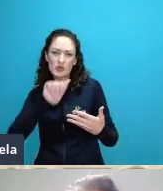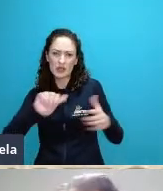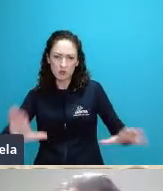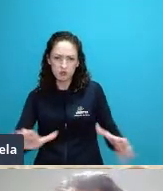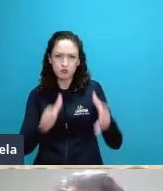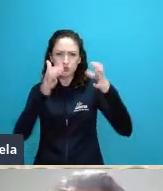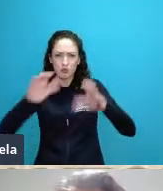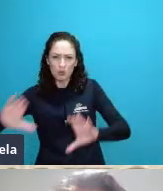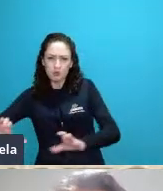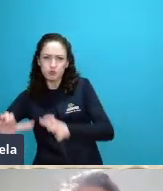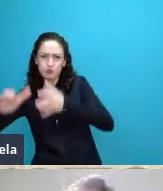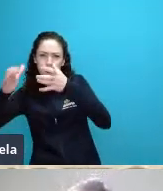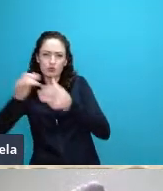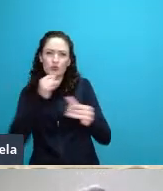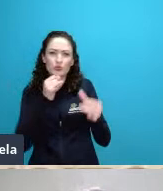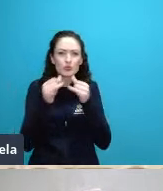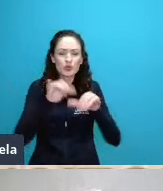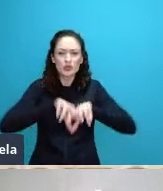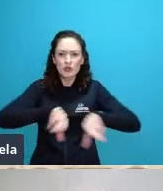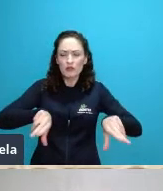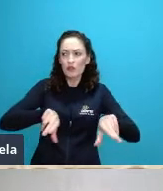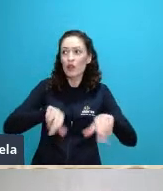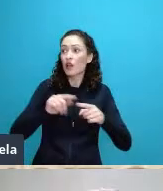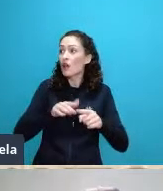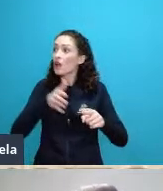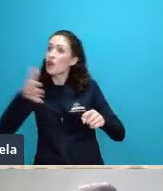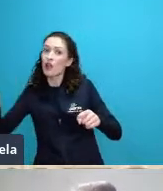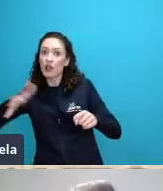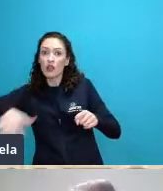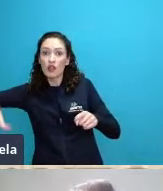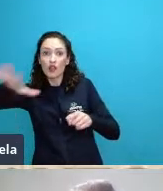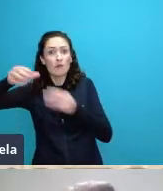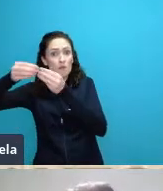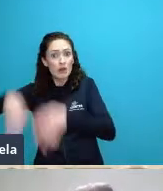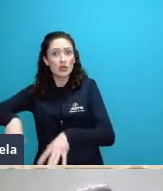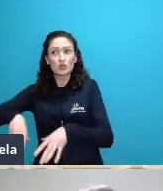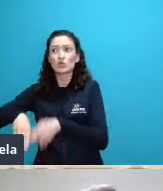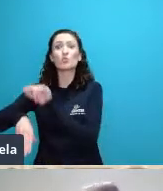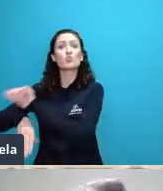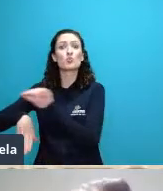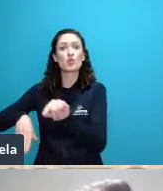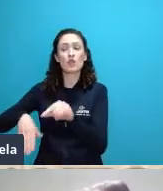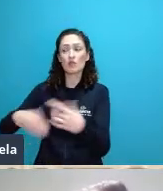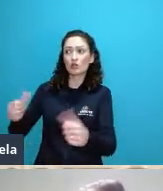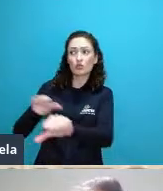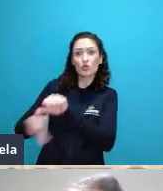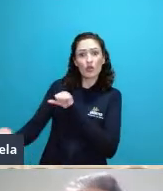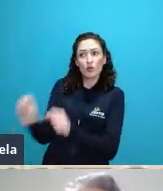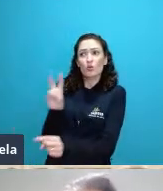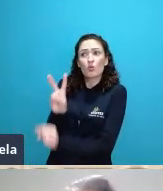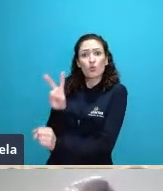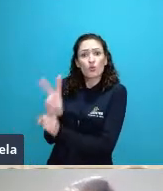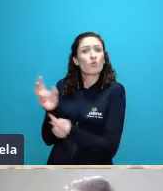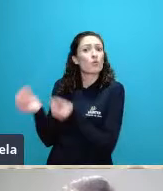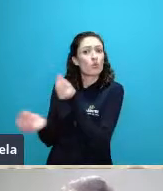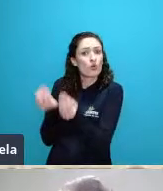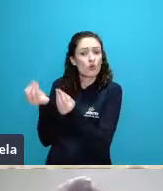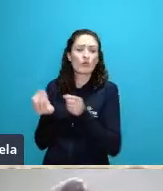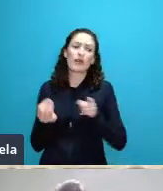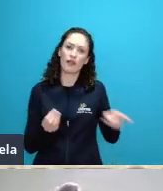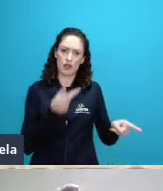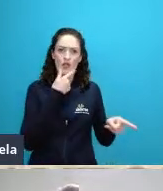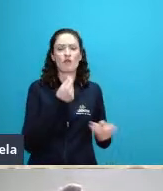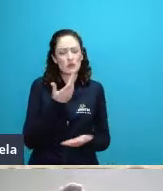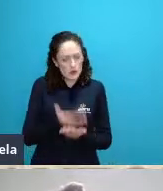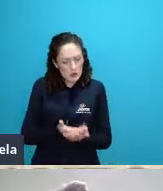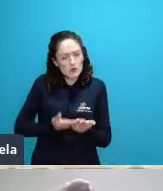em específico e isso tudo todo esse dinheiro pode passar todo esse dinheiro que ele ganhou para fazer essa pesquisa